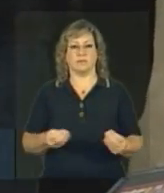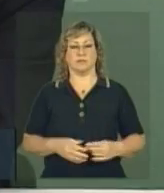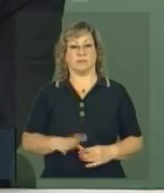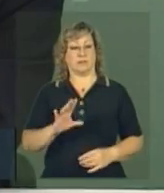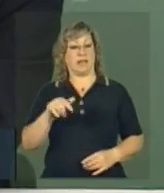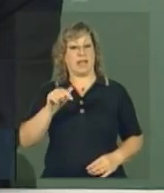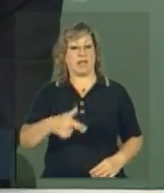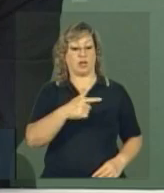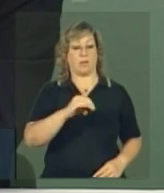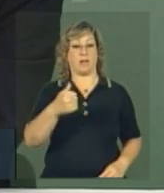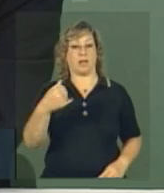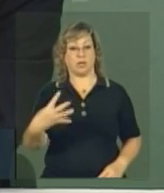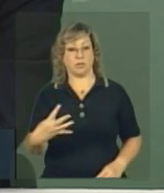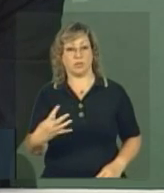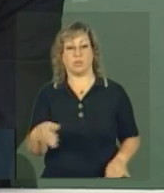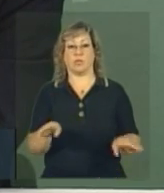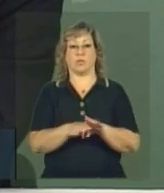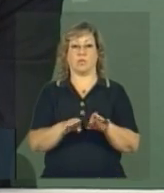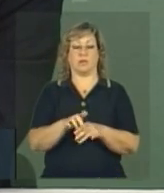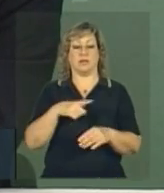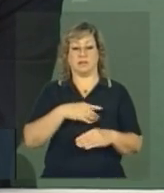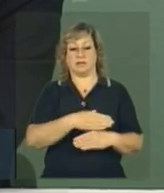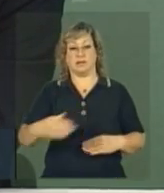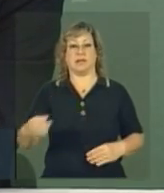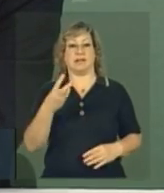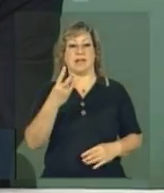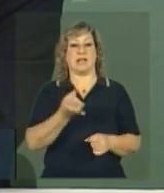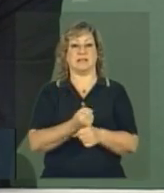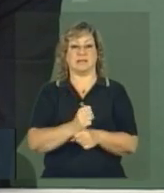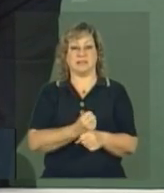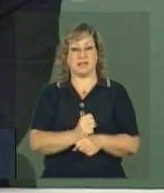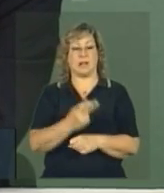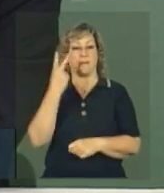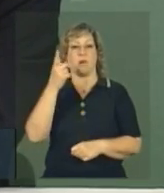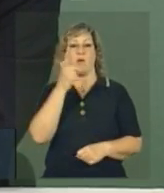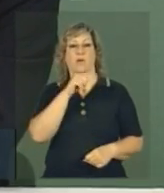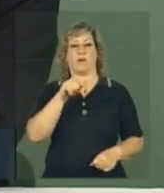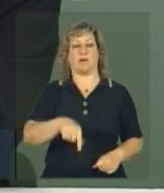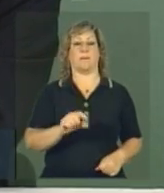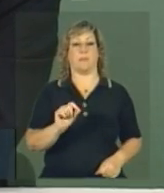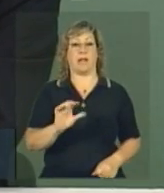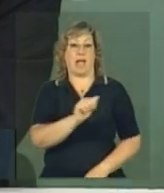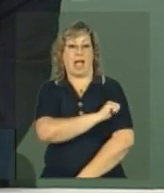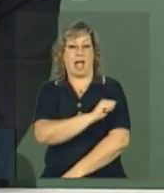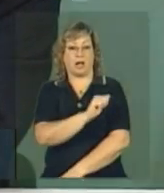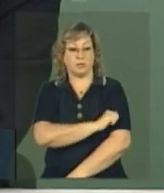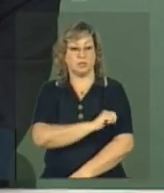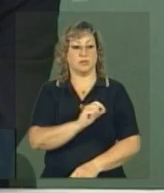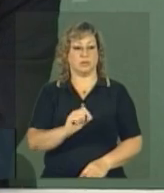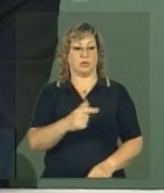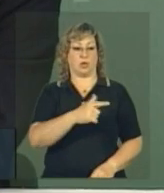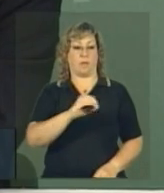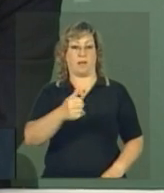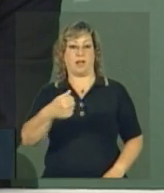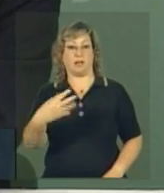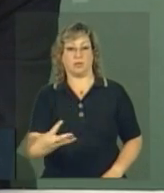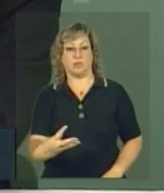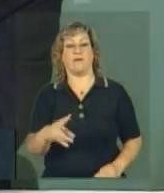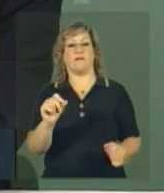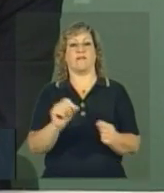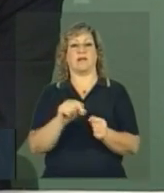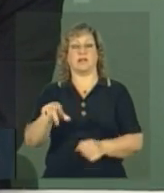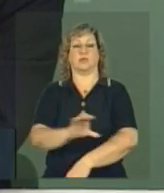2014 vão cursar em 2015. São três anos. O programa é para três anos, mas, na realidade, os alunos, se eles selecionam em 2014, eles cursam em